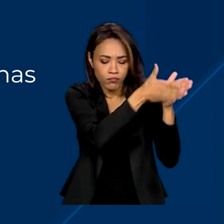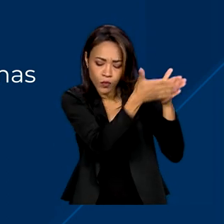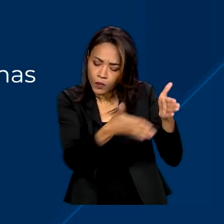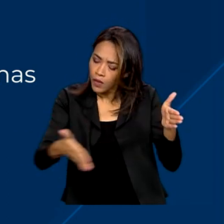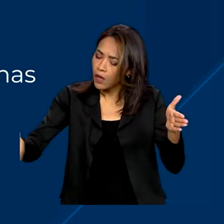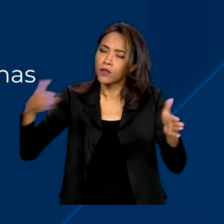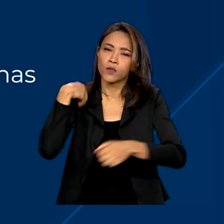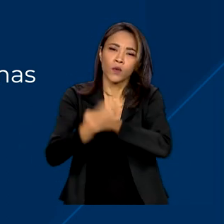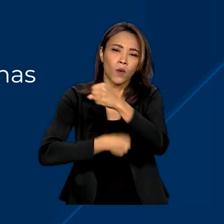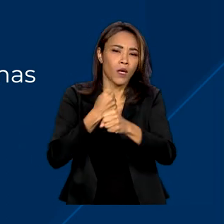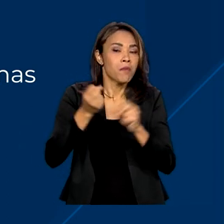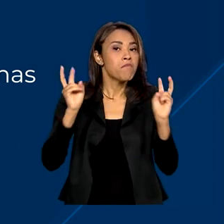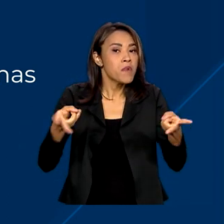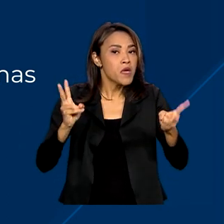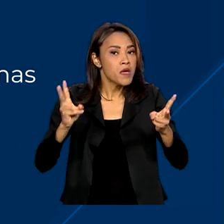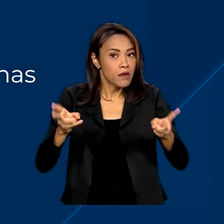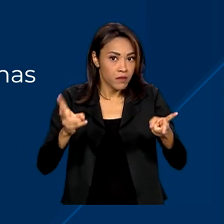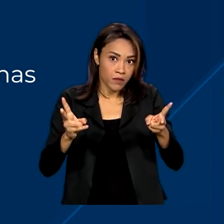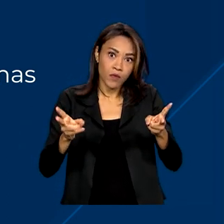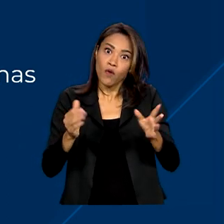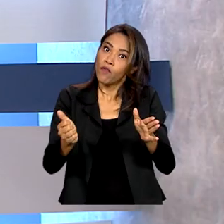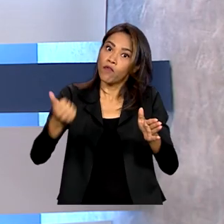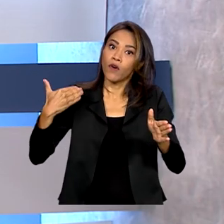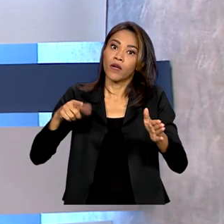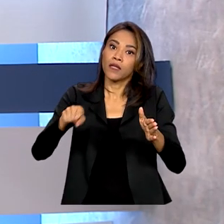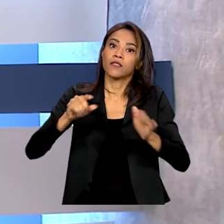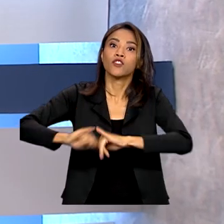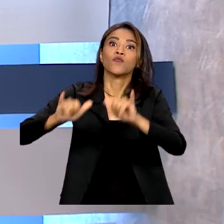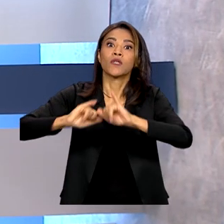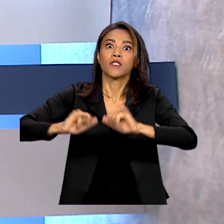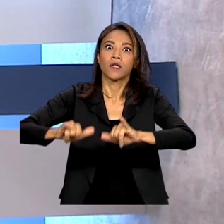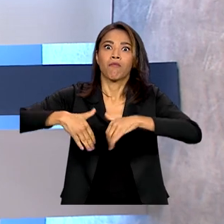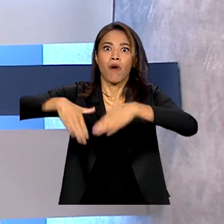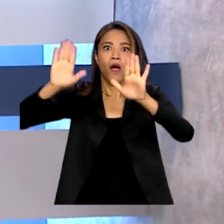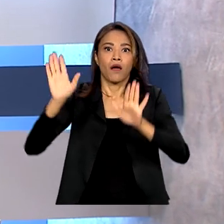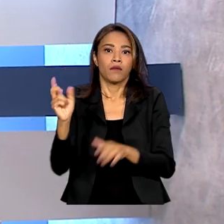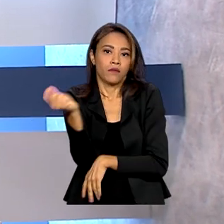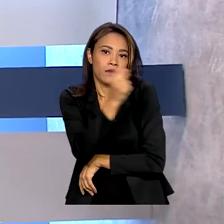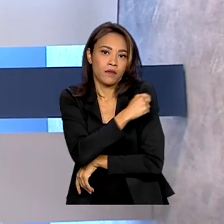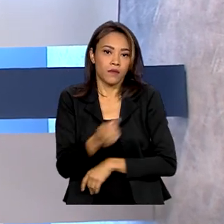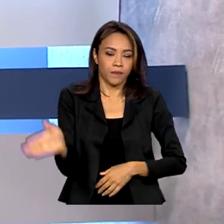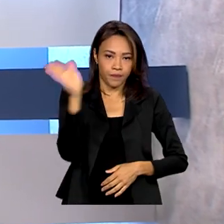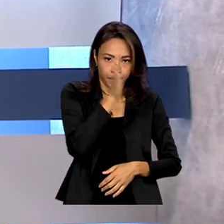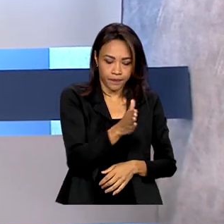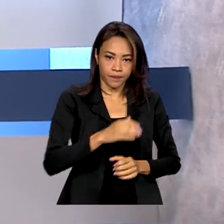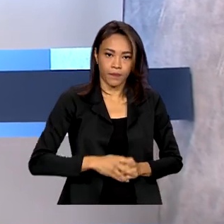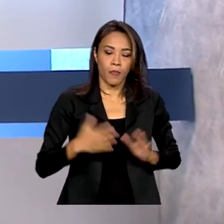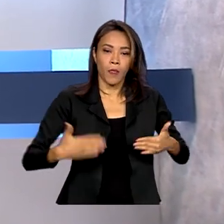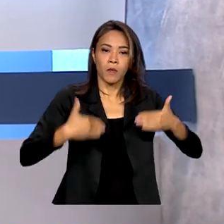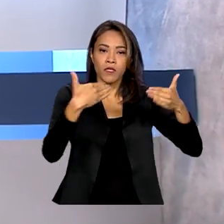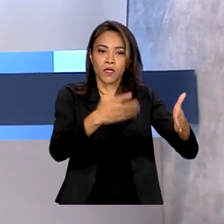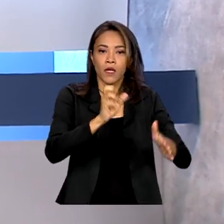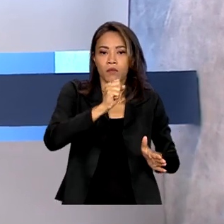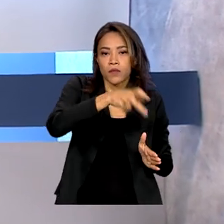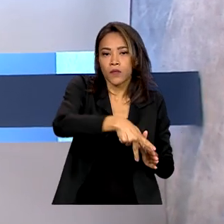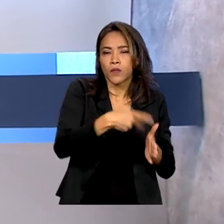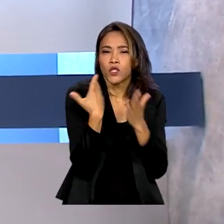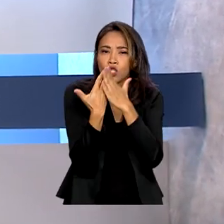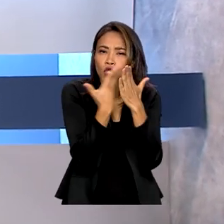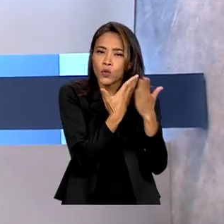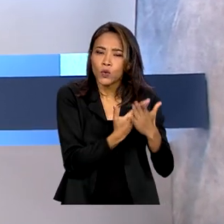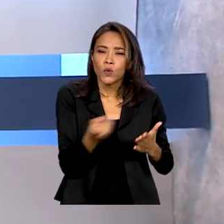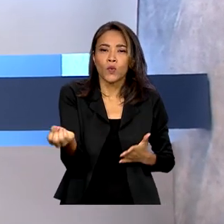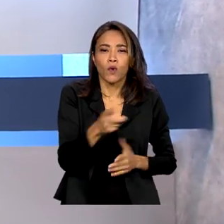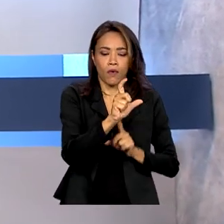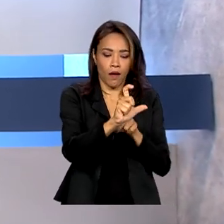mesmo fora das campanhas nacionais. O Ministério da Previdência Social estuda um novo cartão